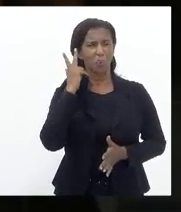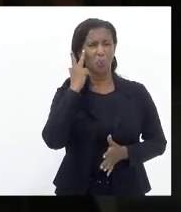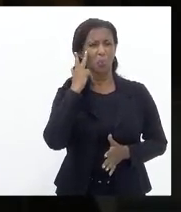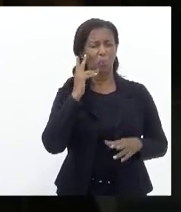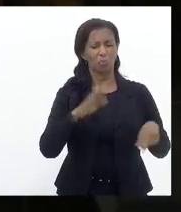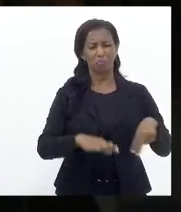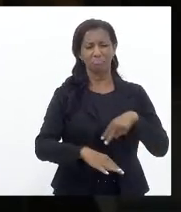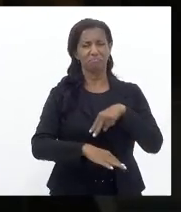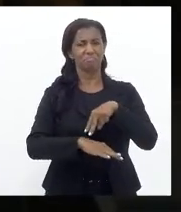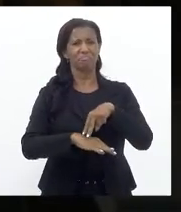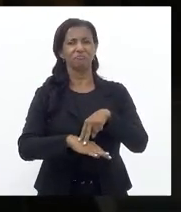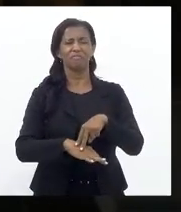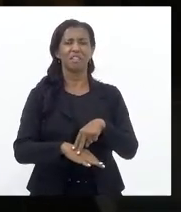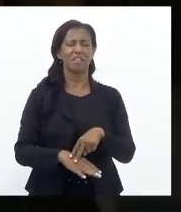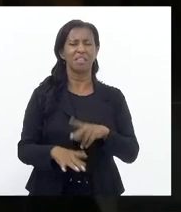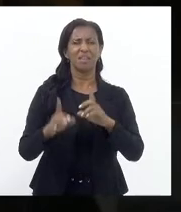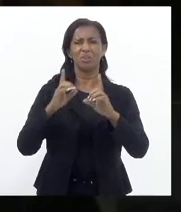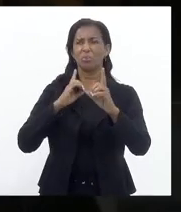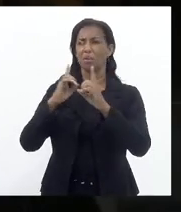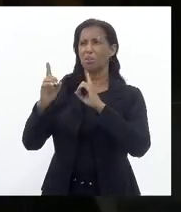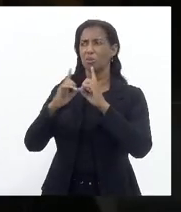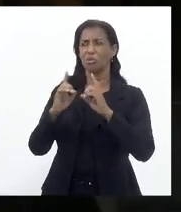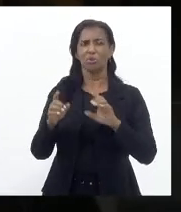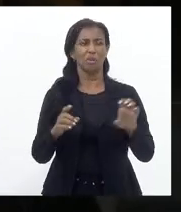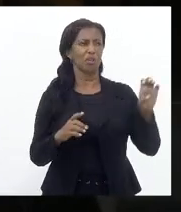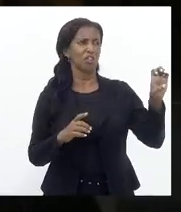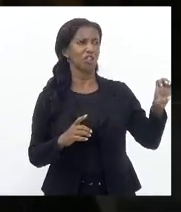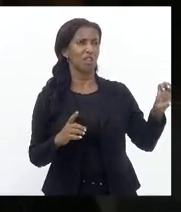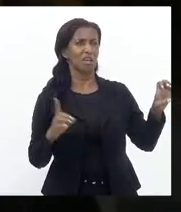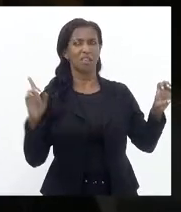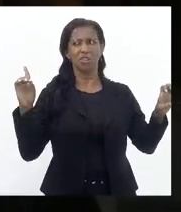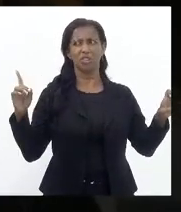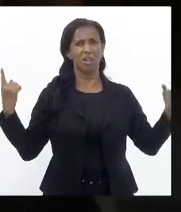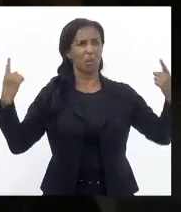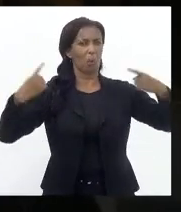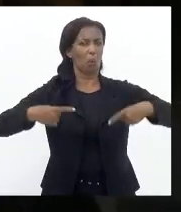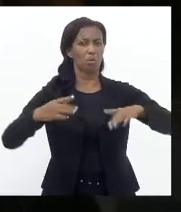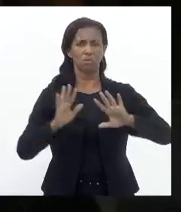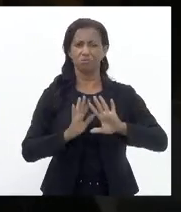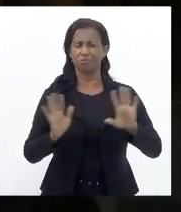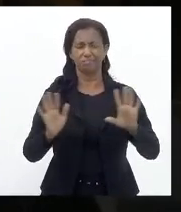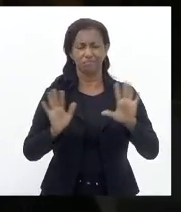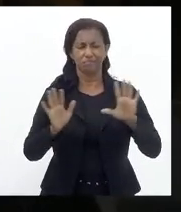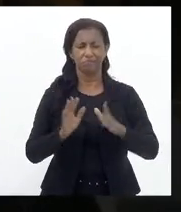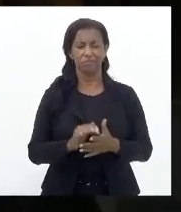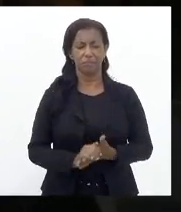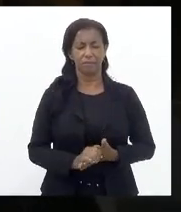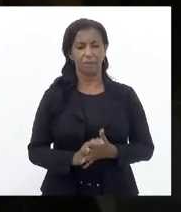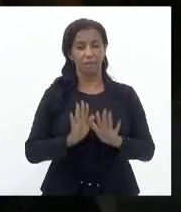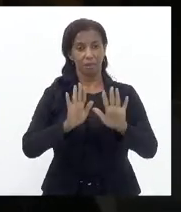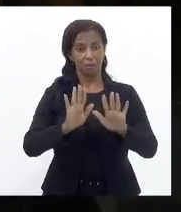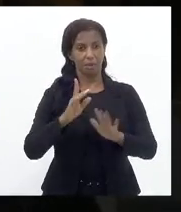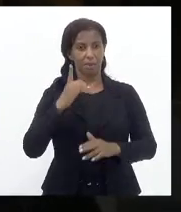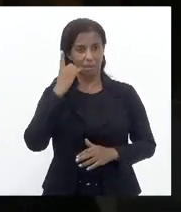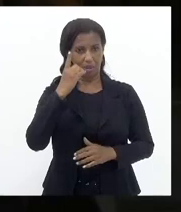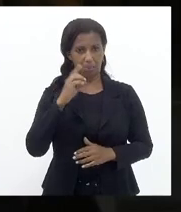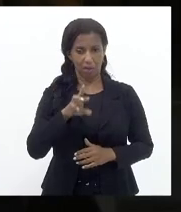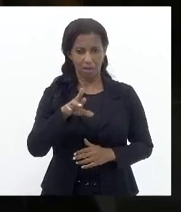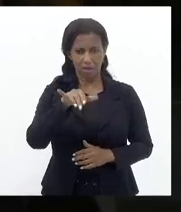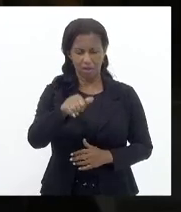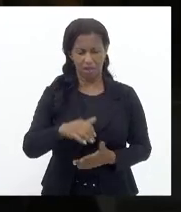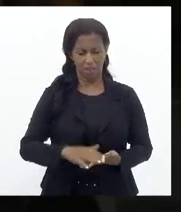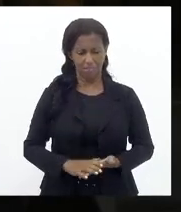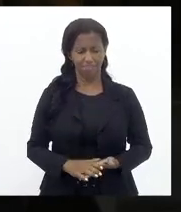tribuna Hoje Uma dicotomia Uma discussão De esquerda Contra a direita Não Mas Deputada Célia É